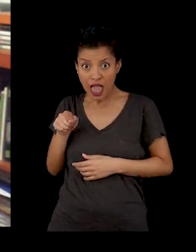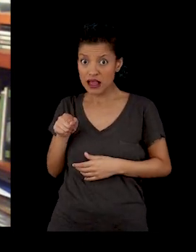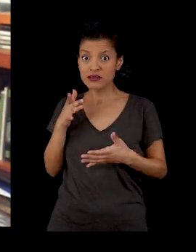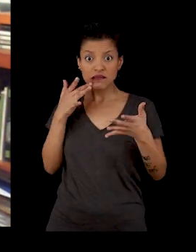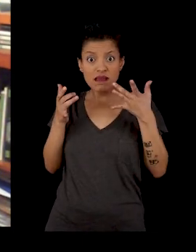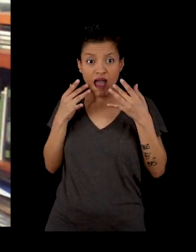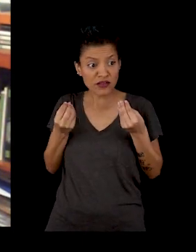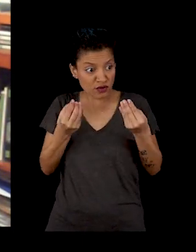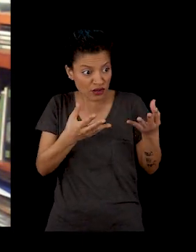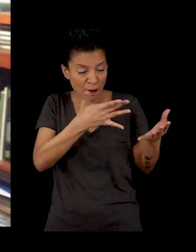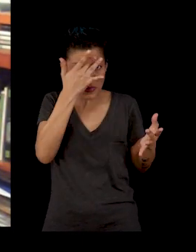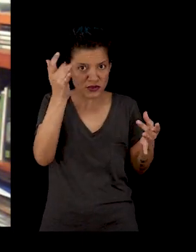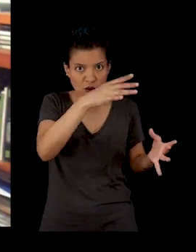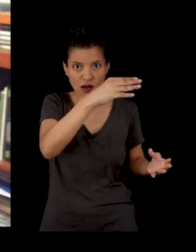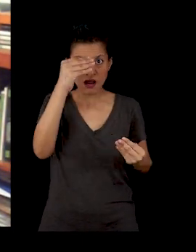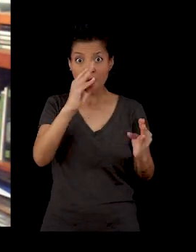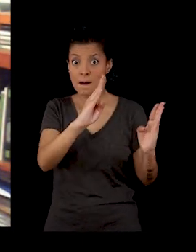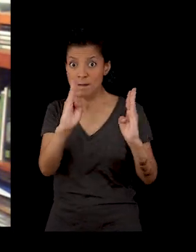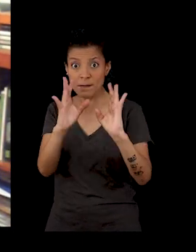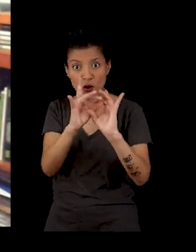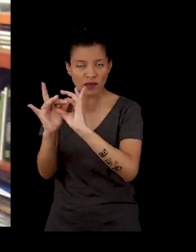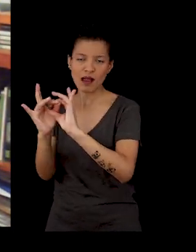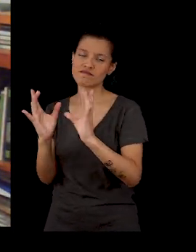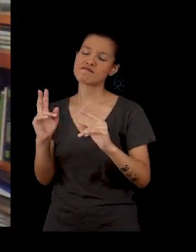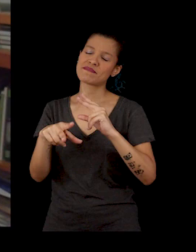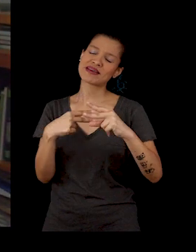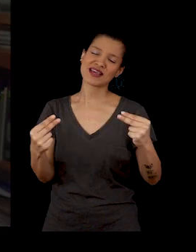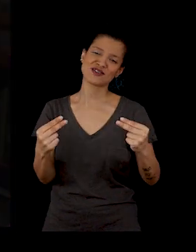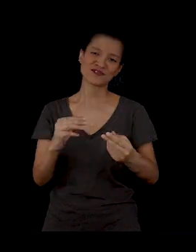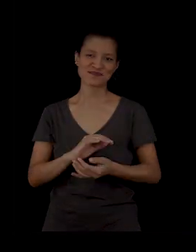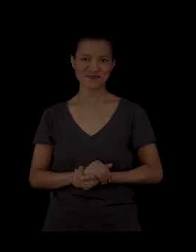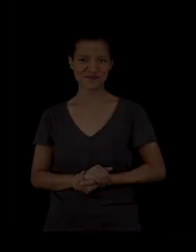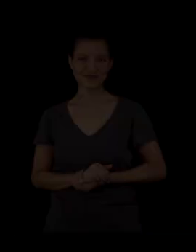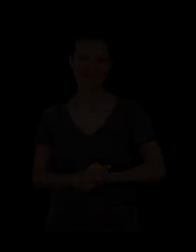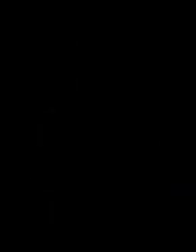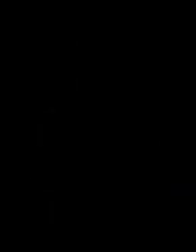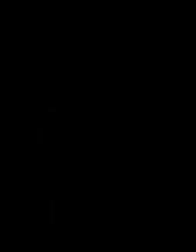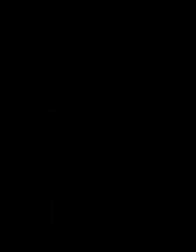peça é um presente para qualquer encenador que vá montá-la.